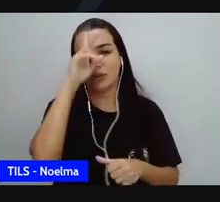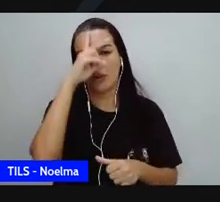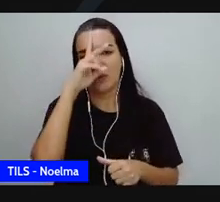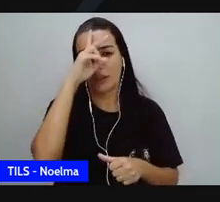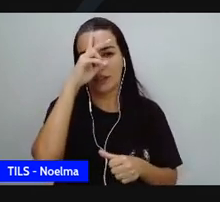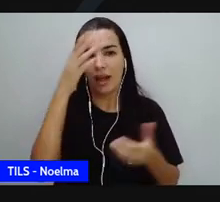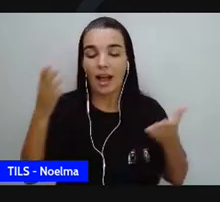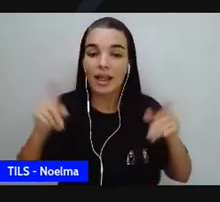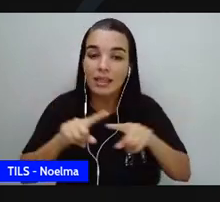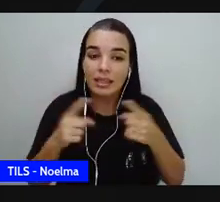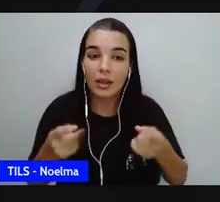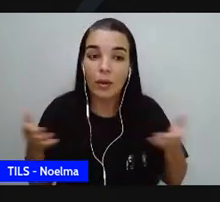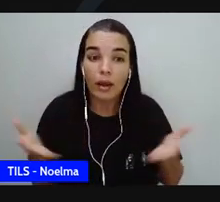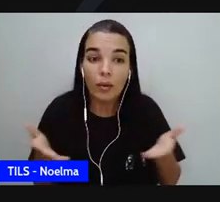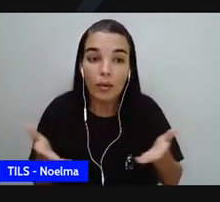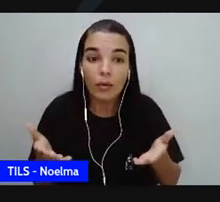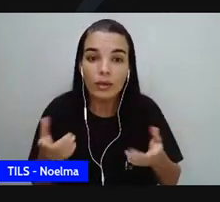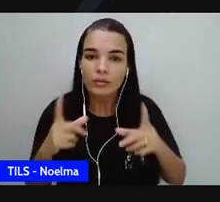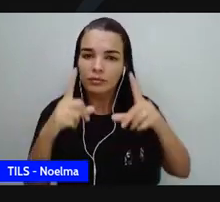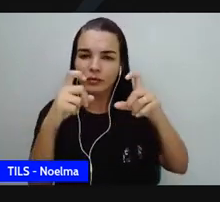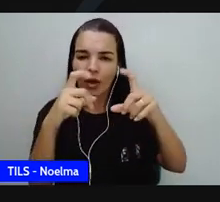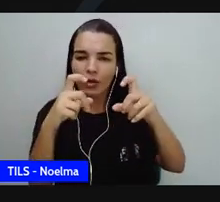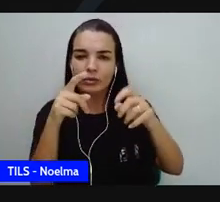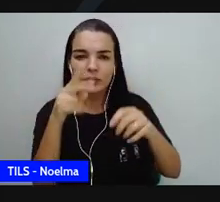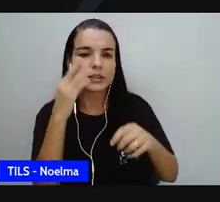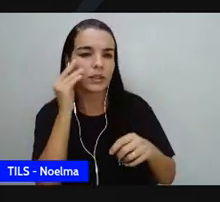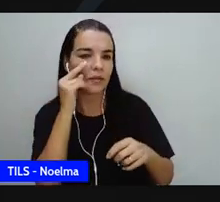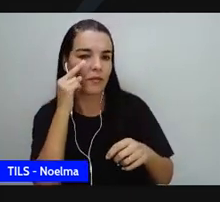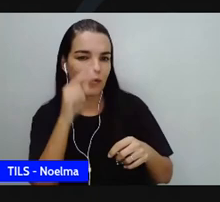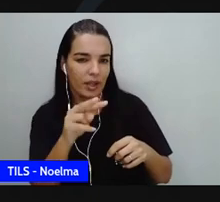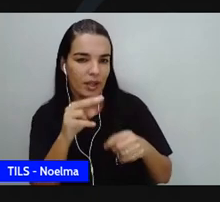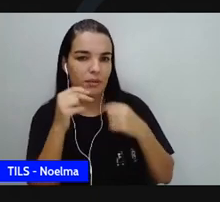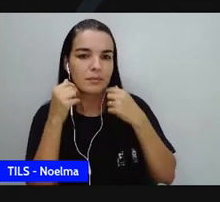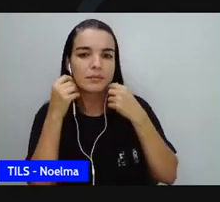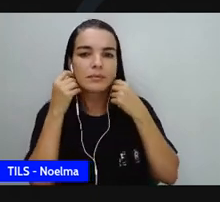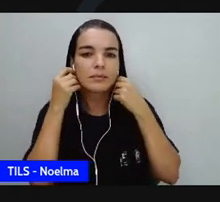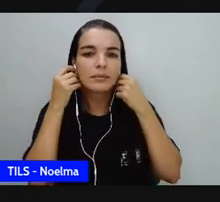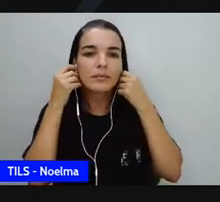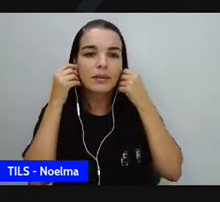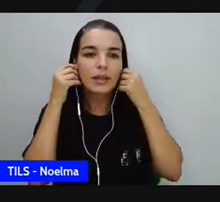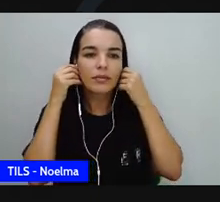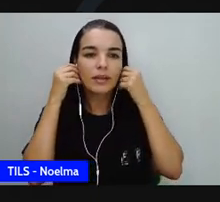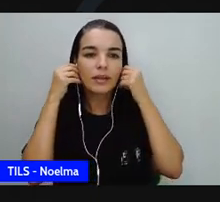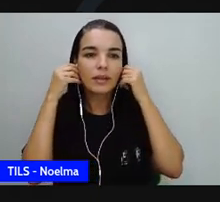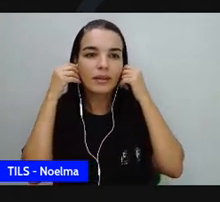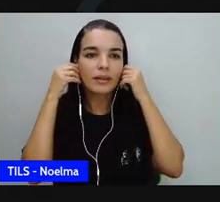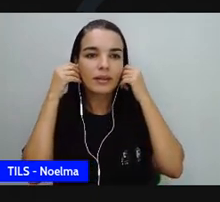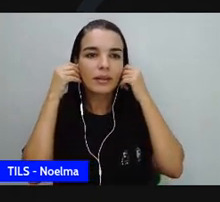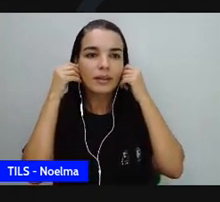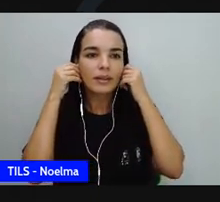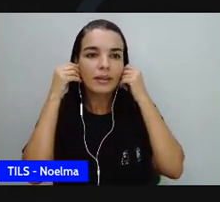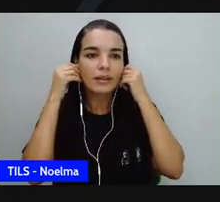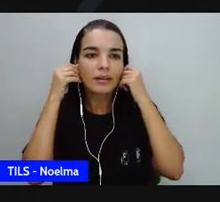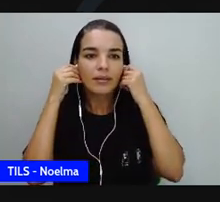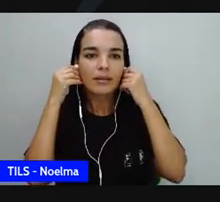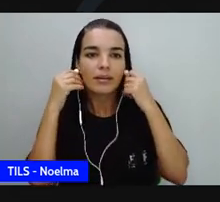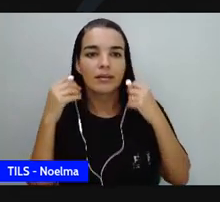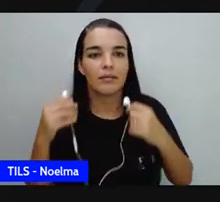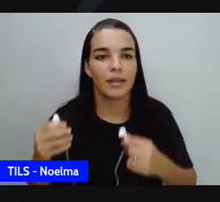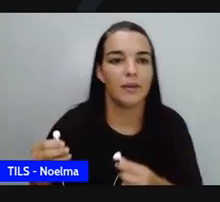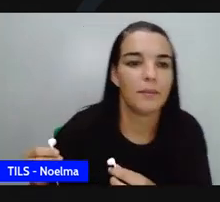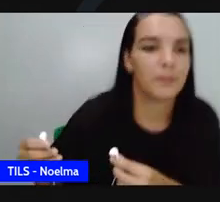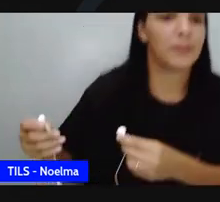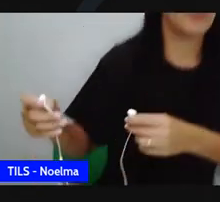Eu trago aqui algumas fotos de Carolina. Olha o barraco onde ela morava viajante. Muito